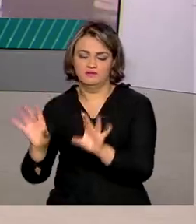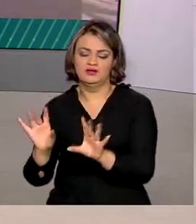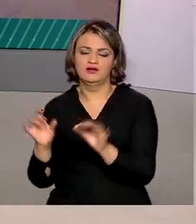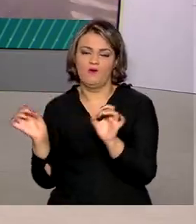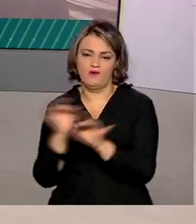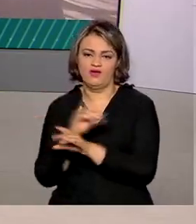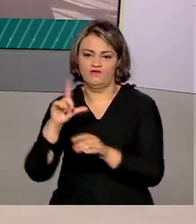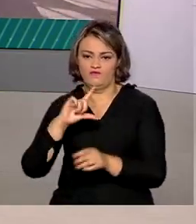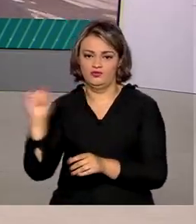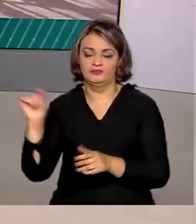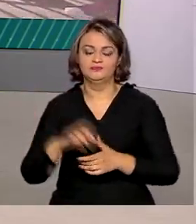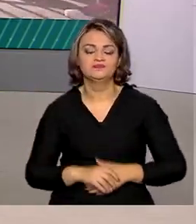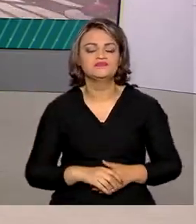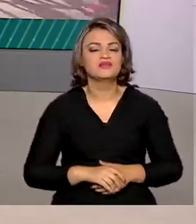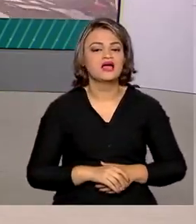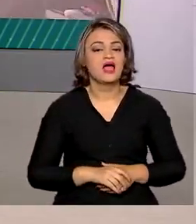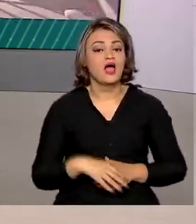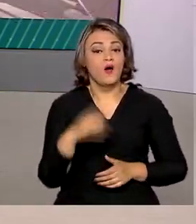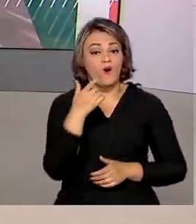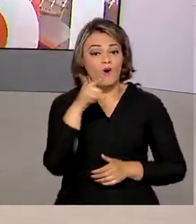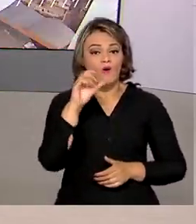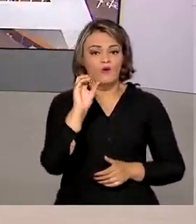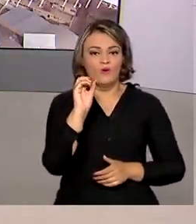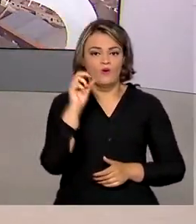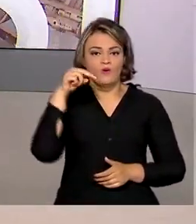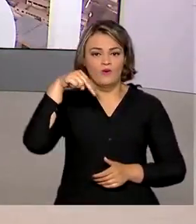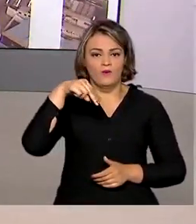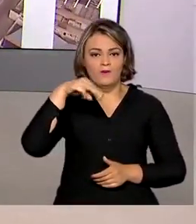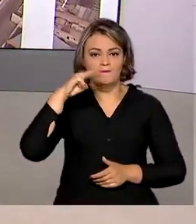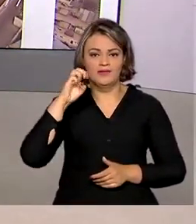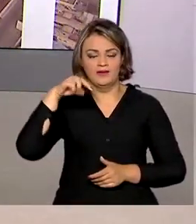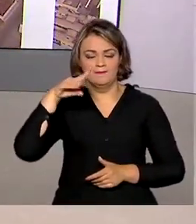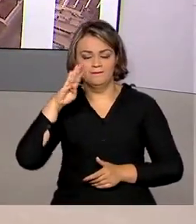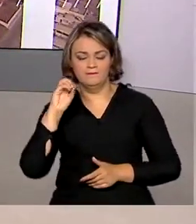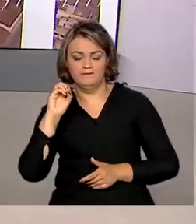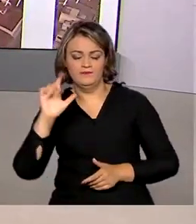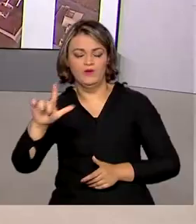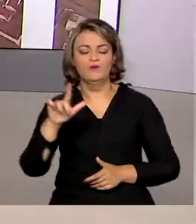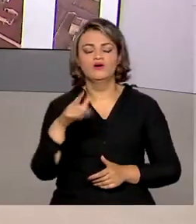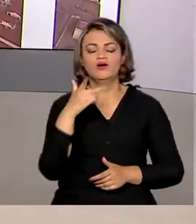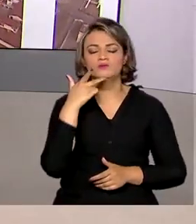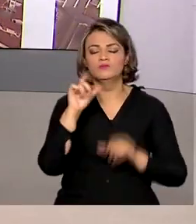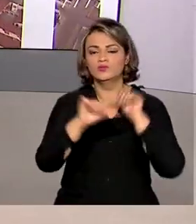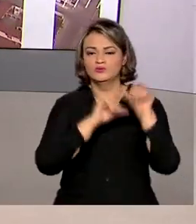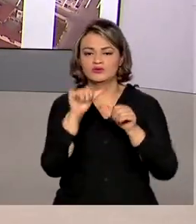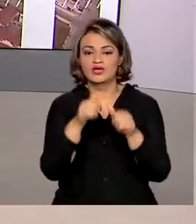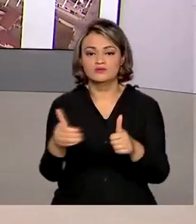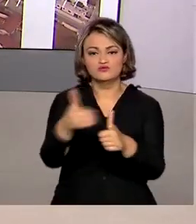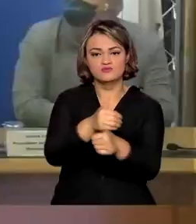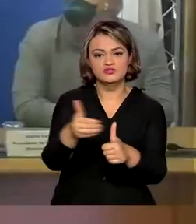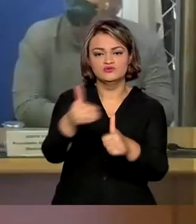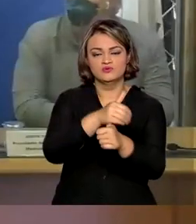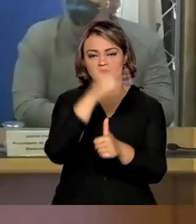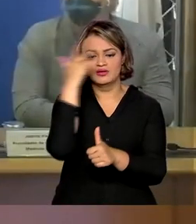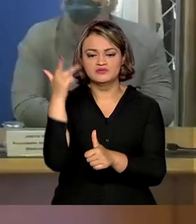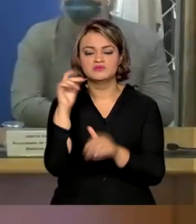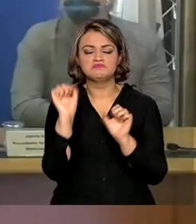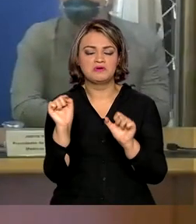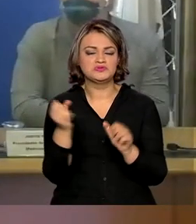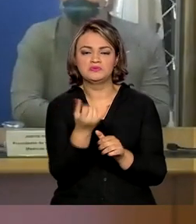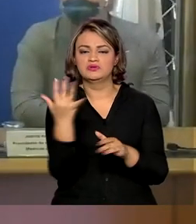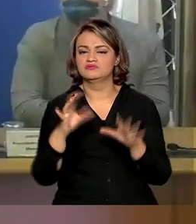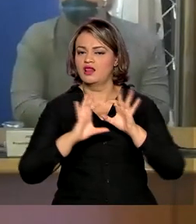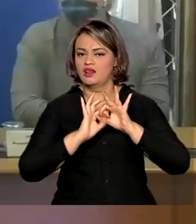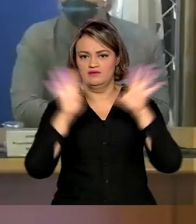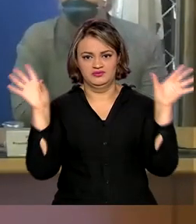E a Comembol mudou o regulamento, agora não há limite no número de substituições de atletas. Houve